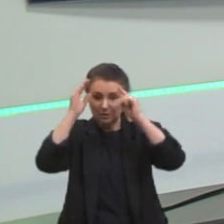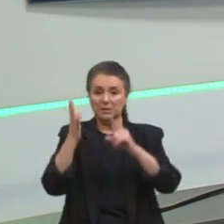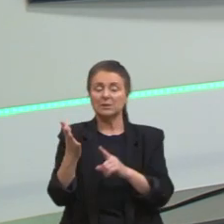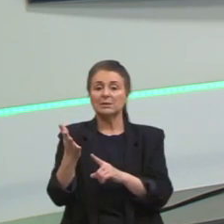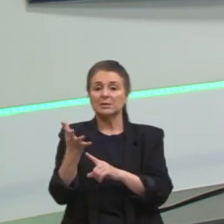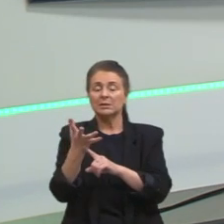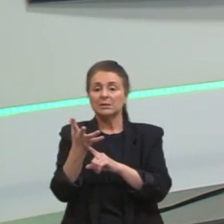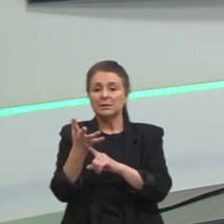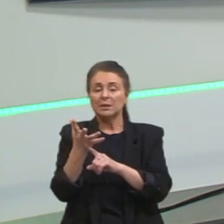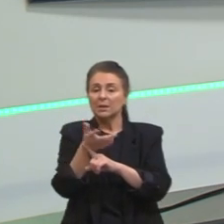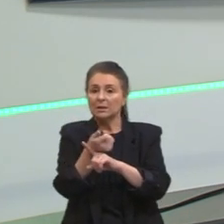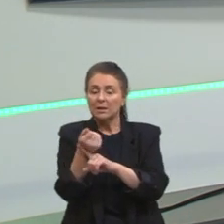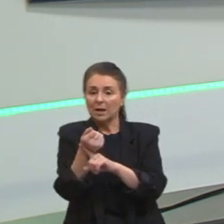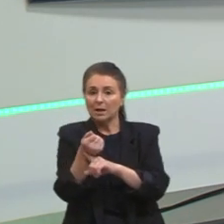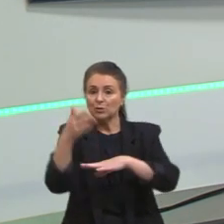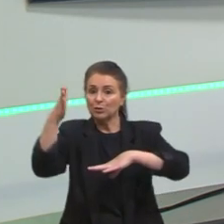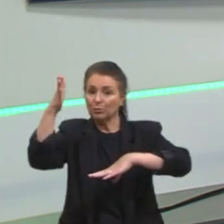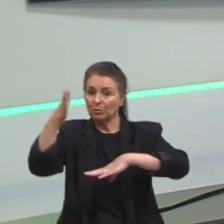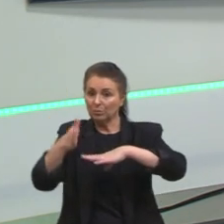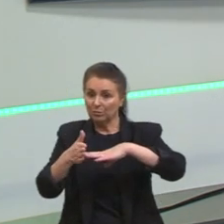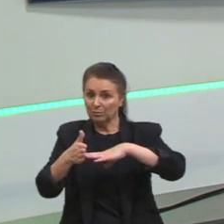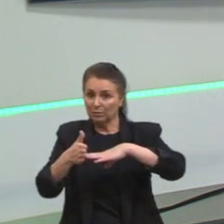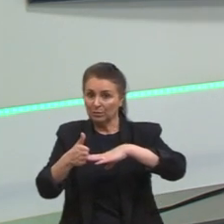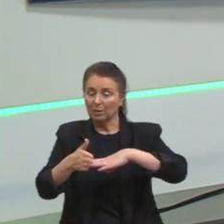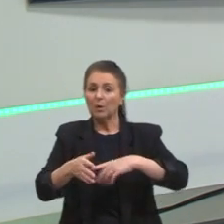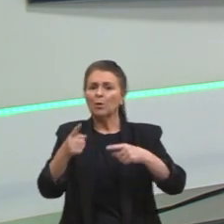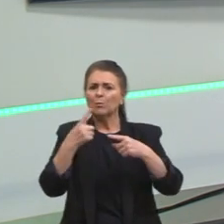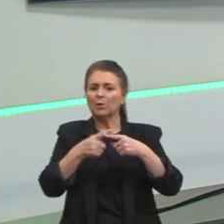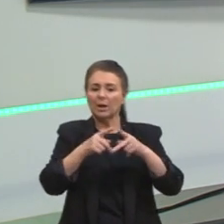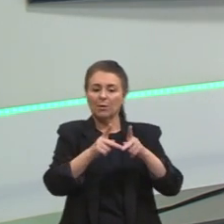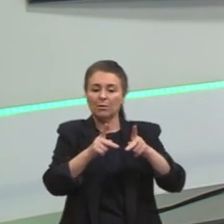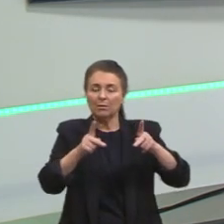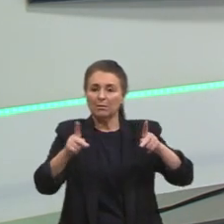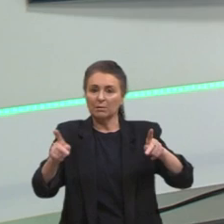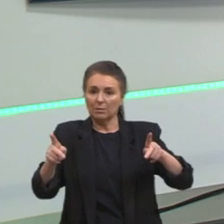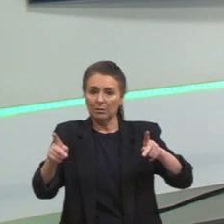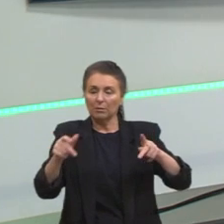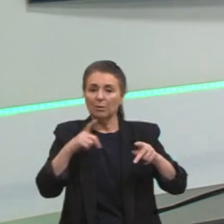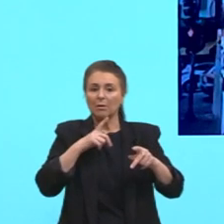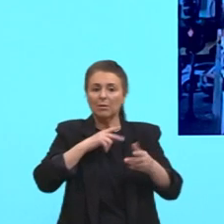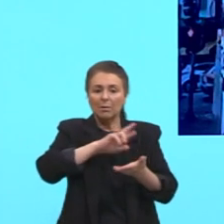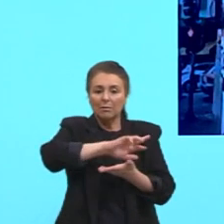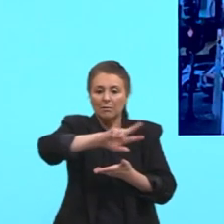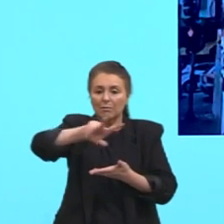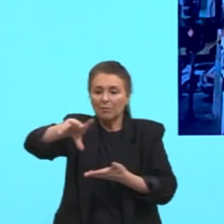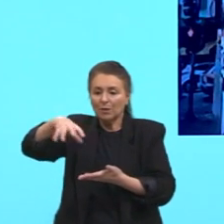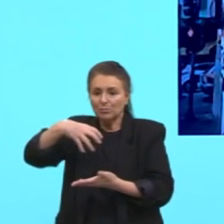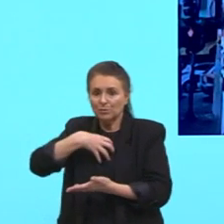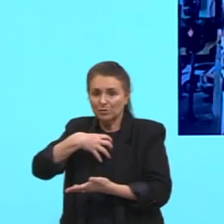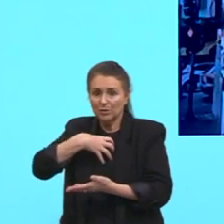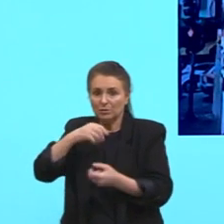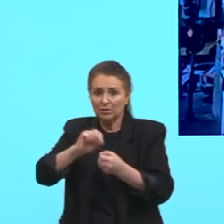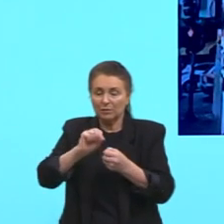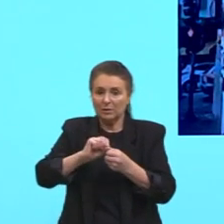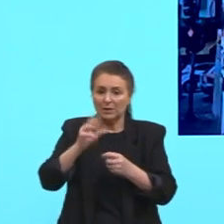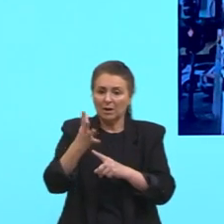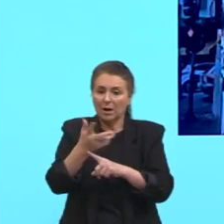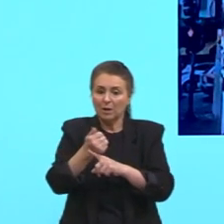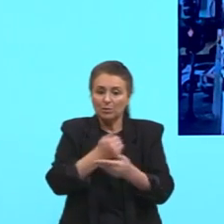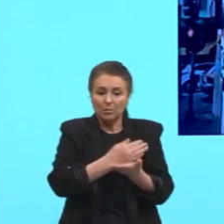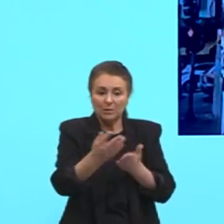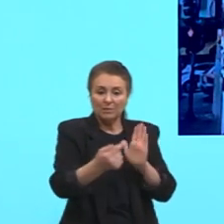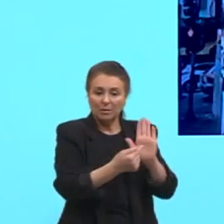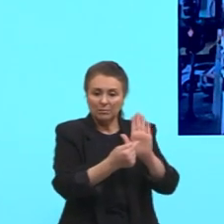contemporânea porque a arte contemporânea ela é esse período em que várias formas de fazer arte começam a aparecer.